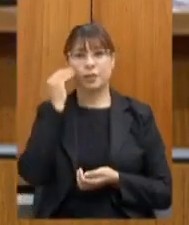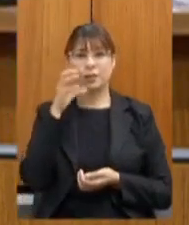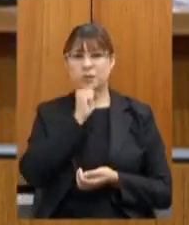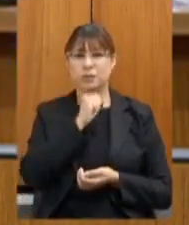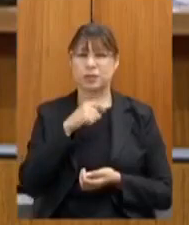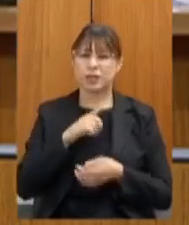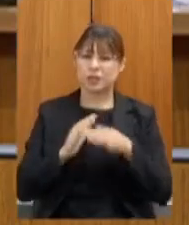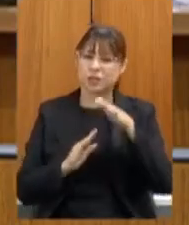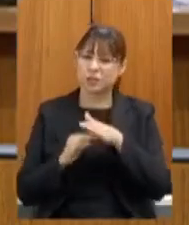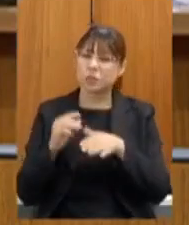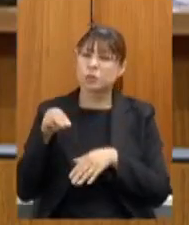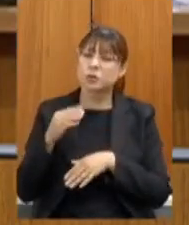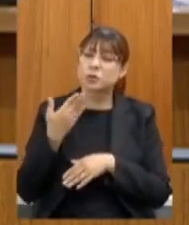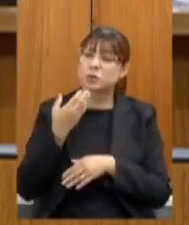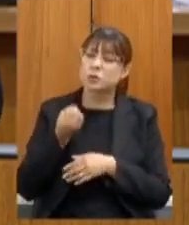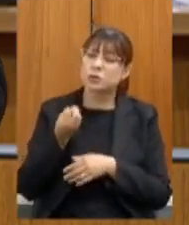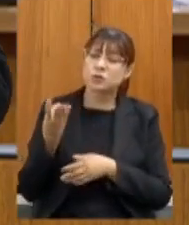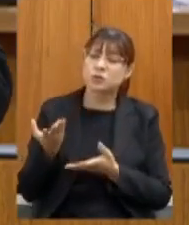quantos minutos eu tenho Beatriz